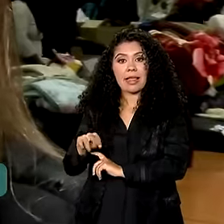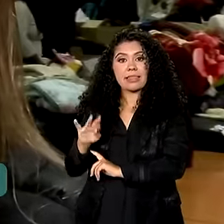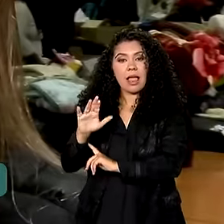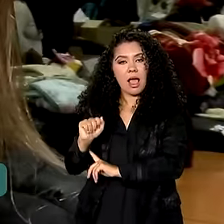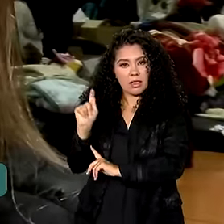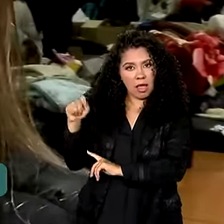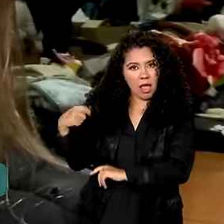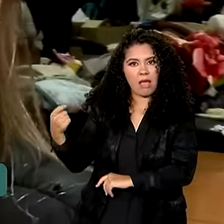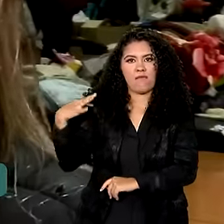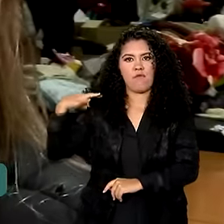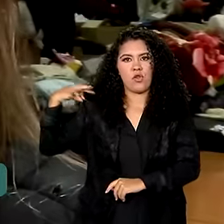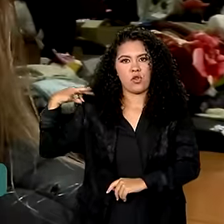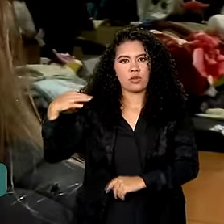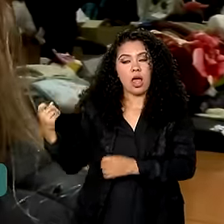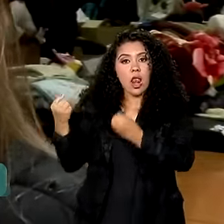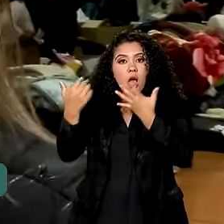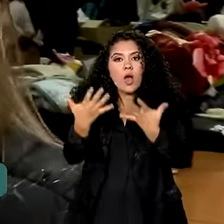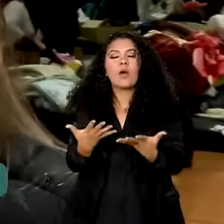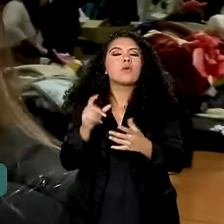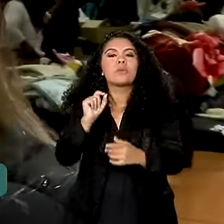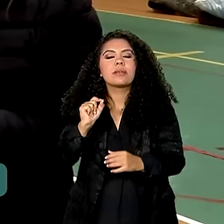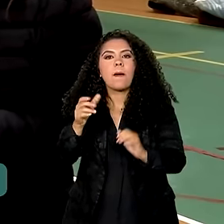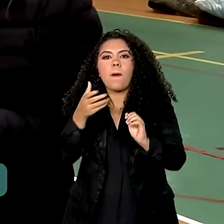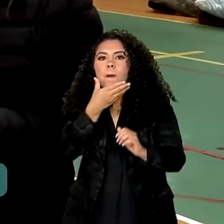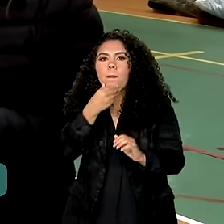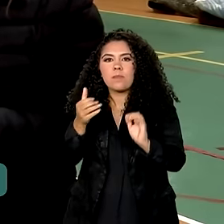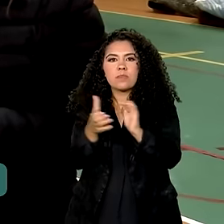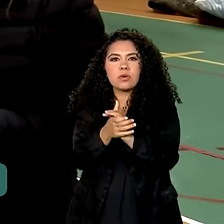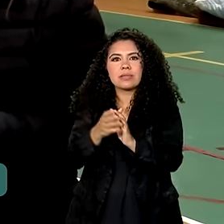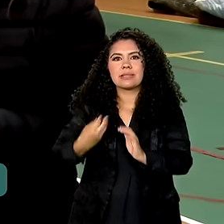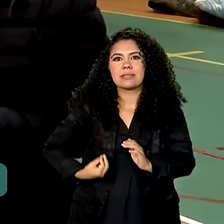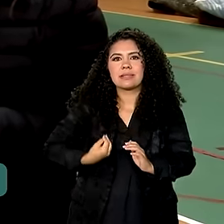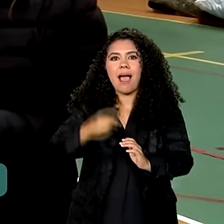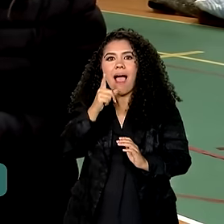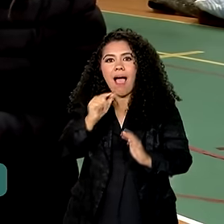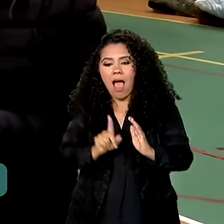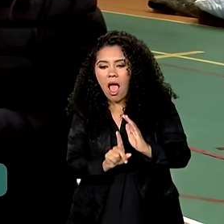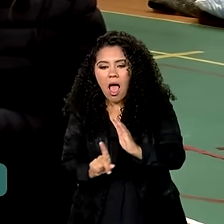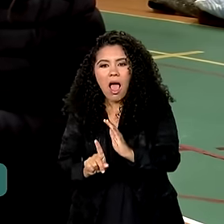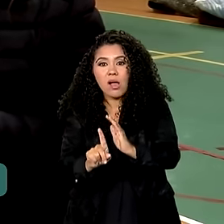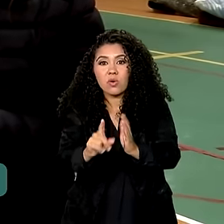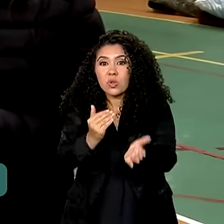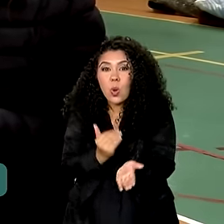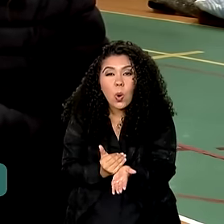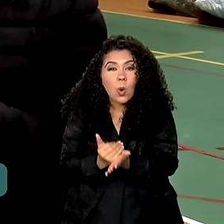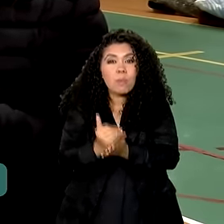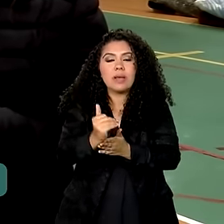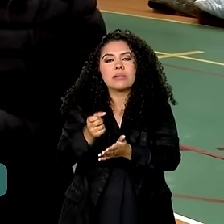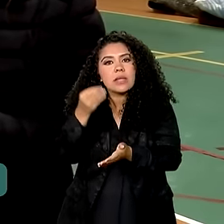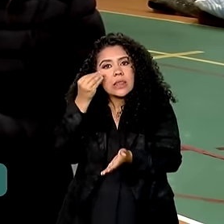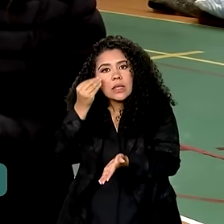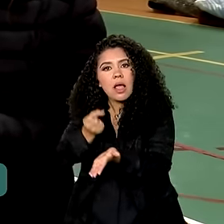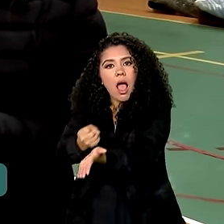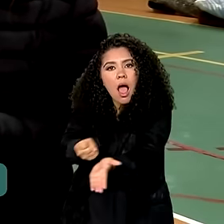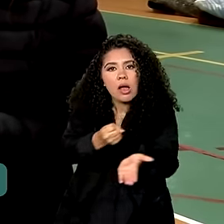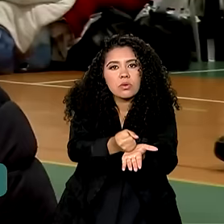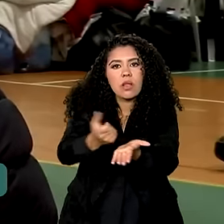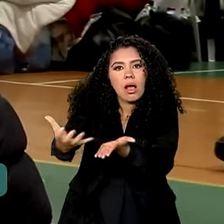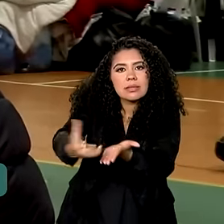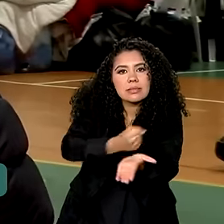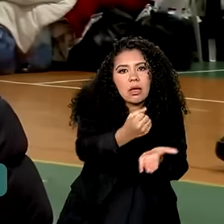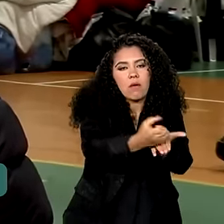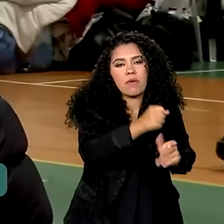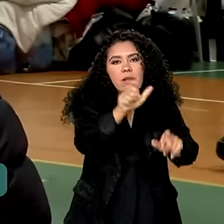Ela conta que o marido está dentro d'água desde o início das enchentes, ajudando a salvar vidas.